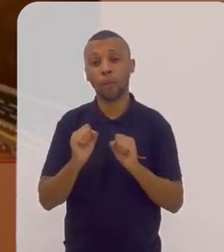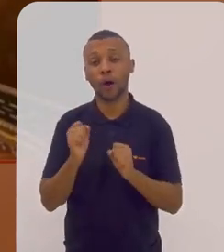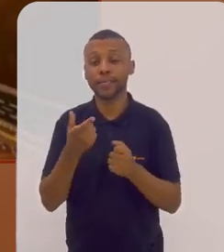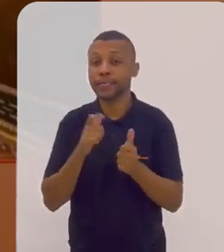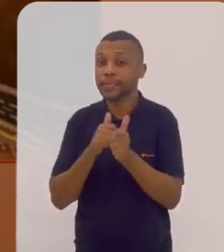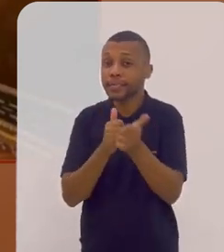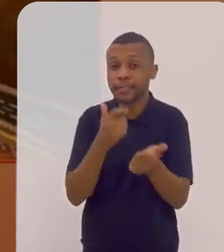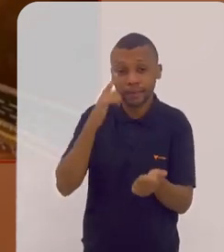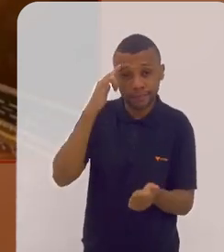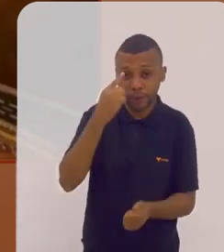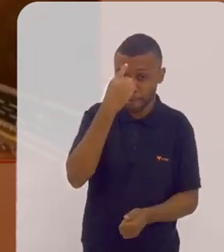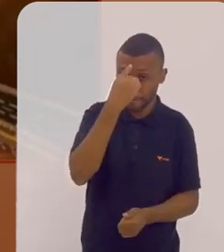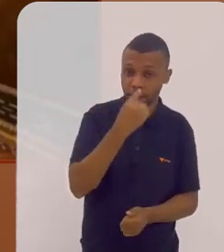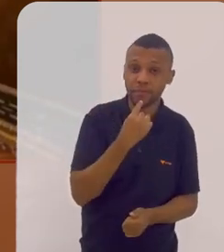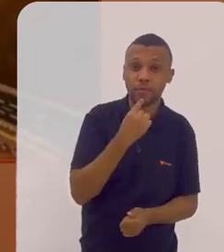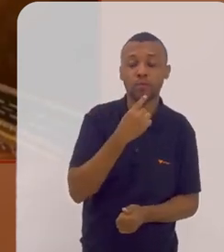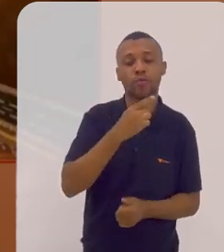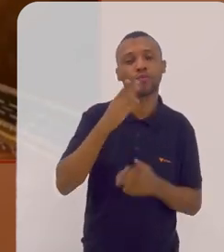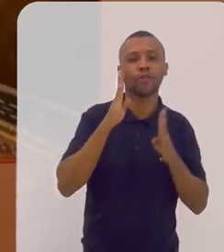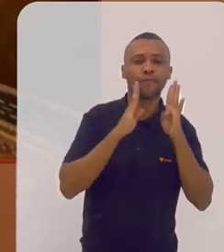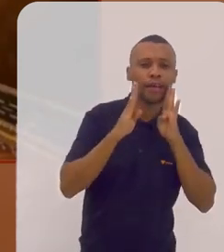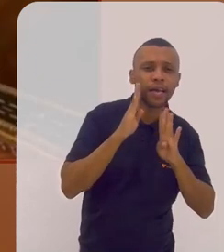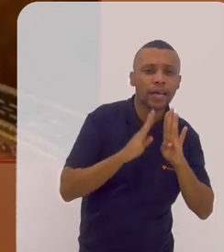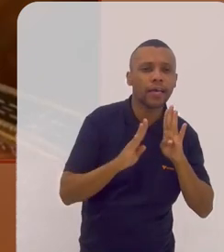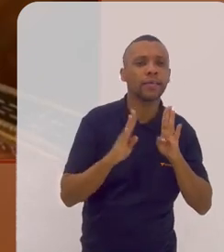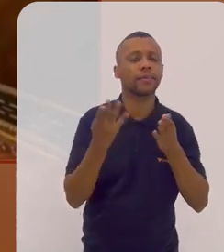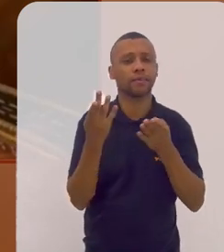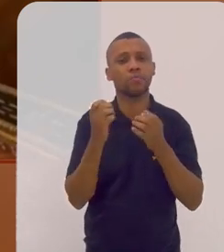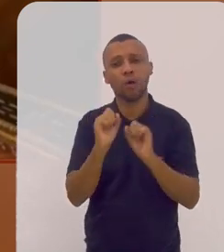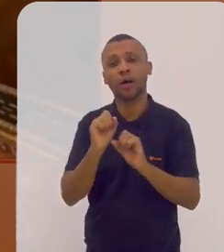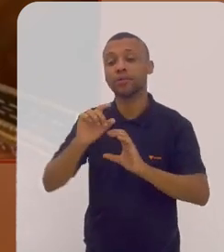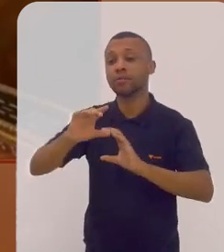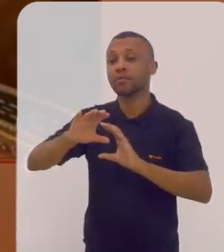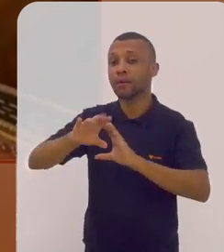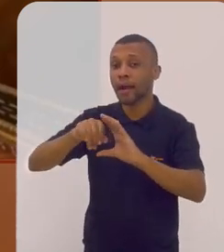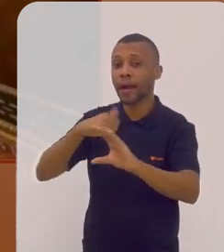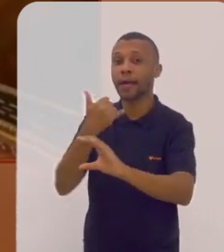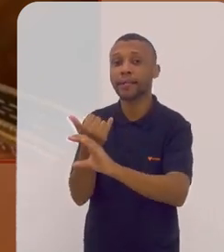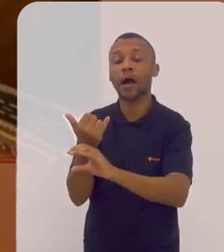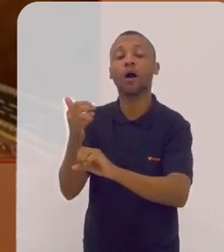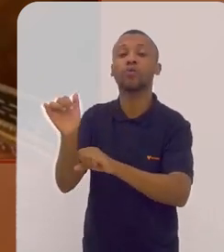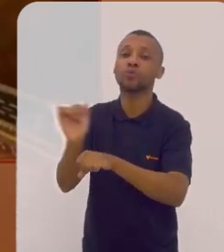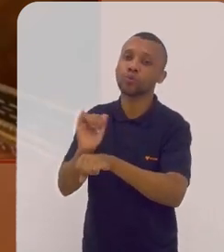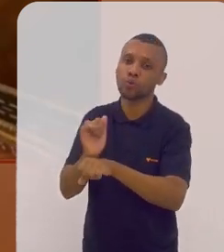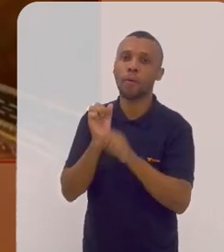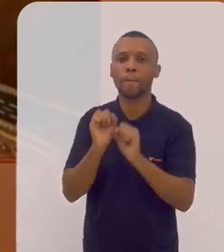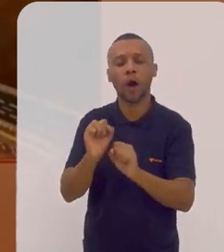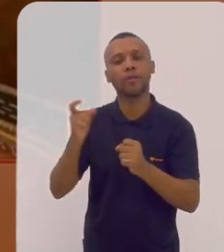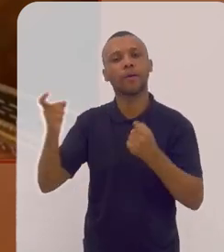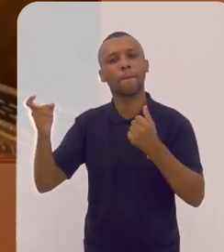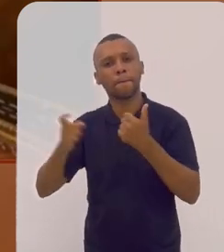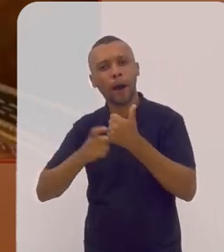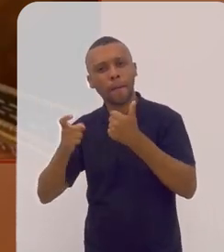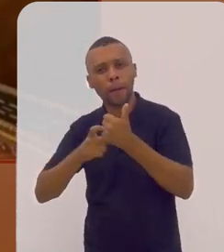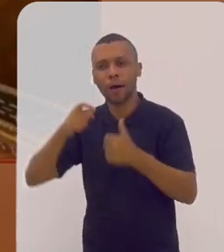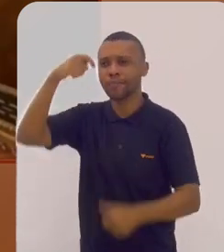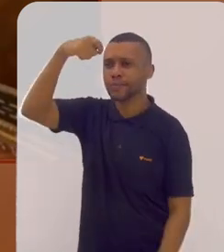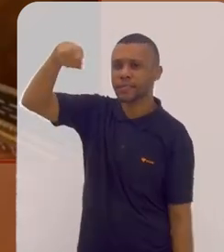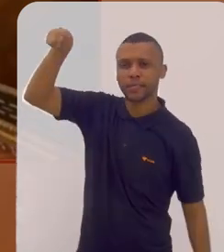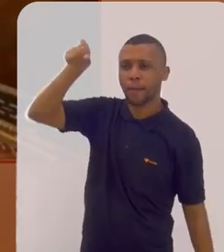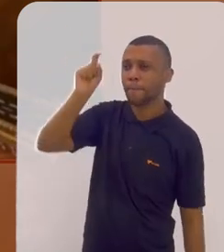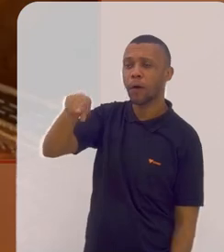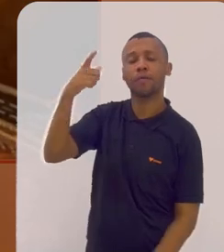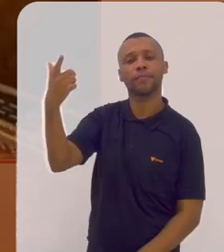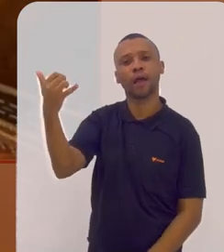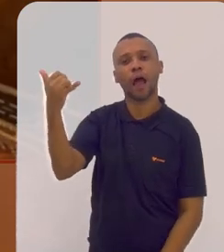o perfil do Facebook entrar se inscrever no nosso canal no YouTube que vocês vão ser sempre avisados